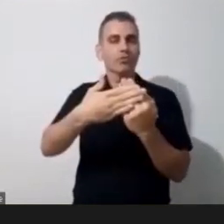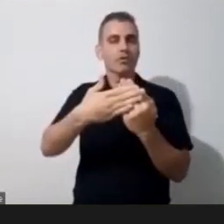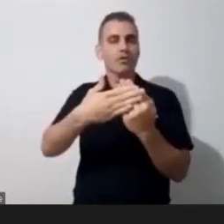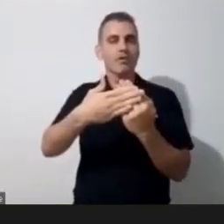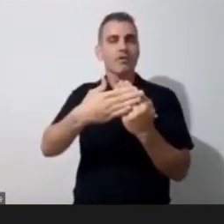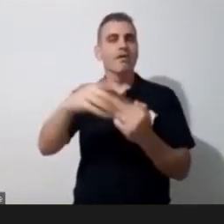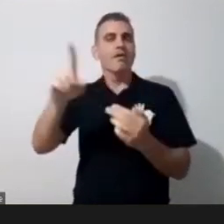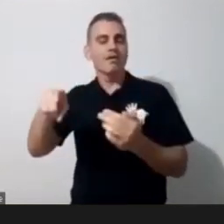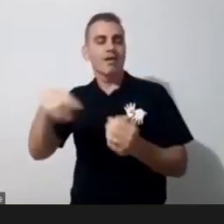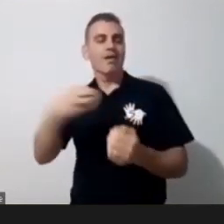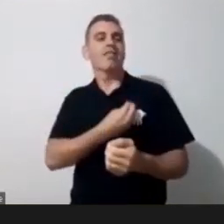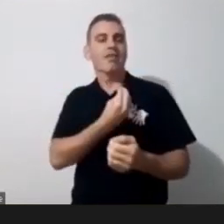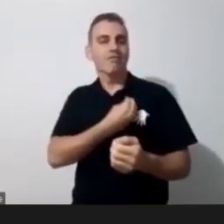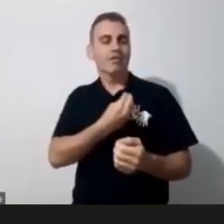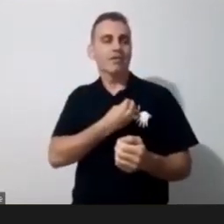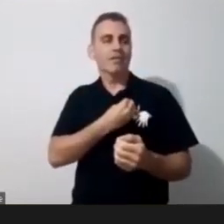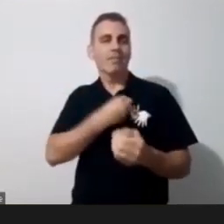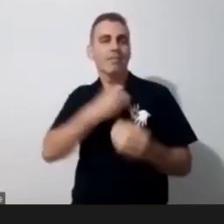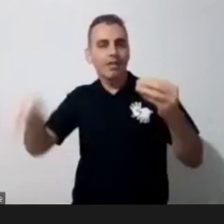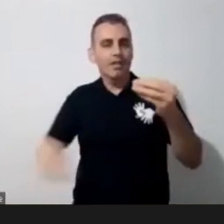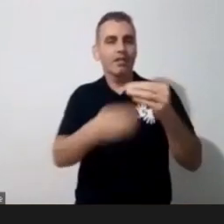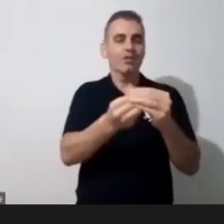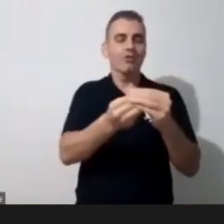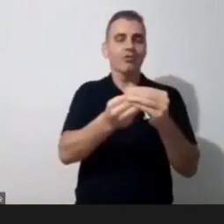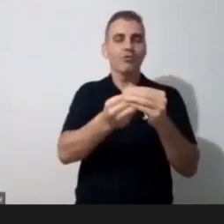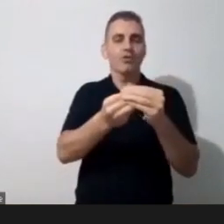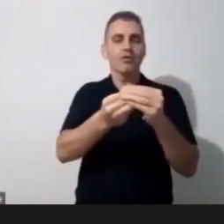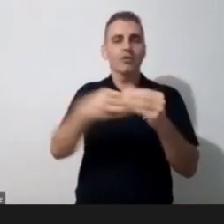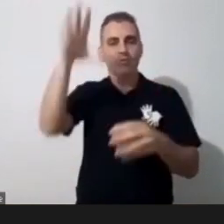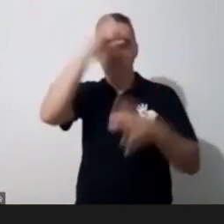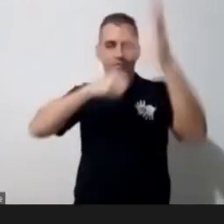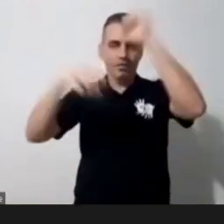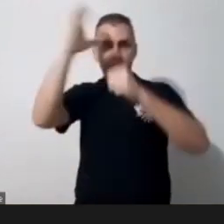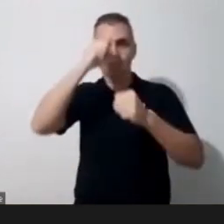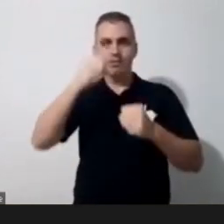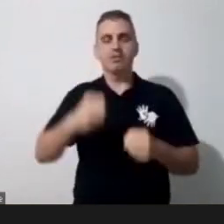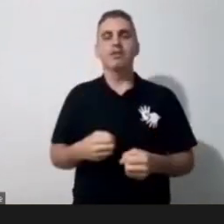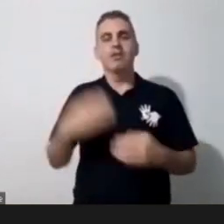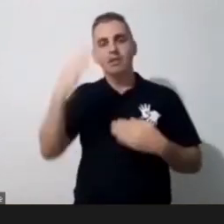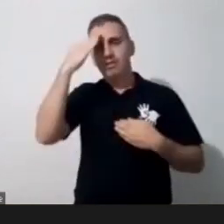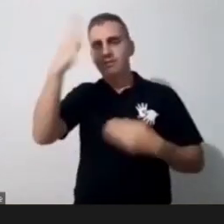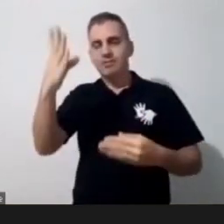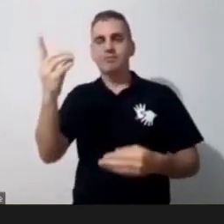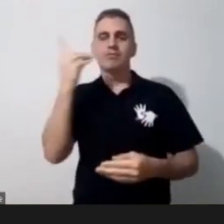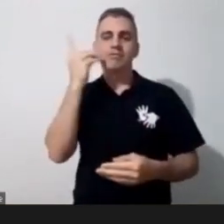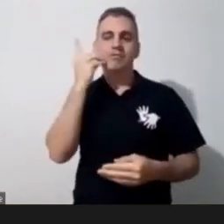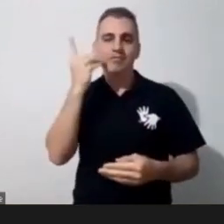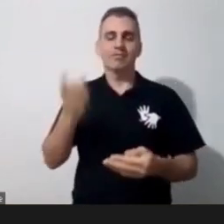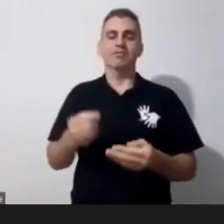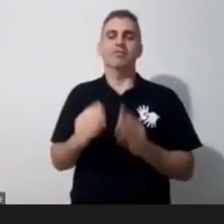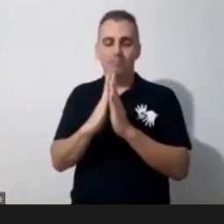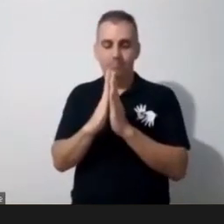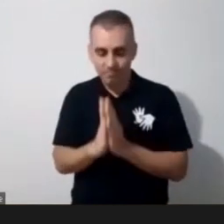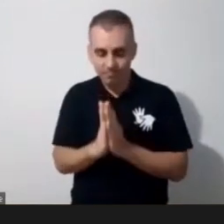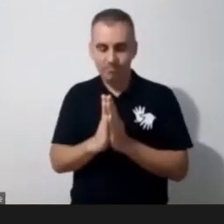parte do nosso aprendizado. Então, gratidão a Daniela, ao Vinícius, à Deise e à Gisele